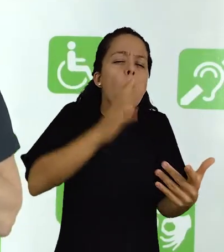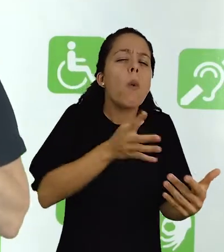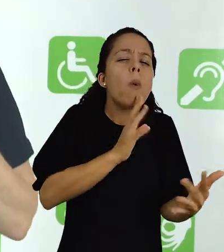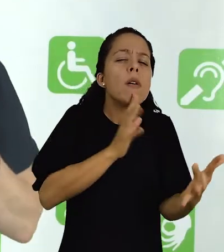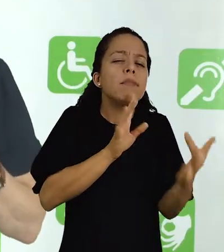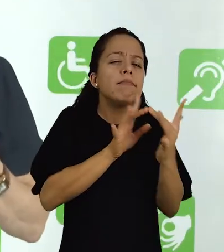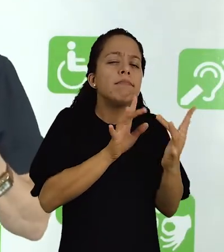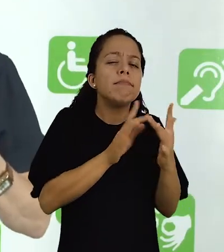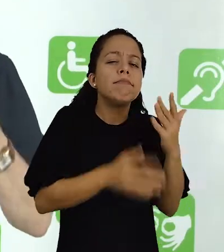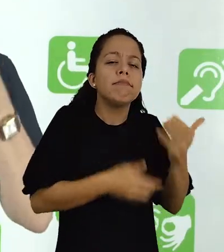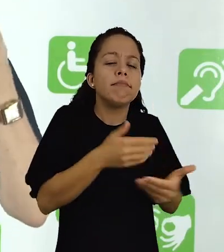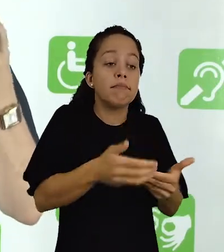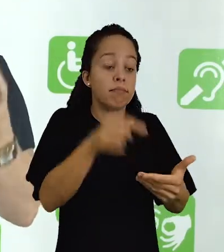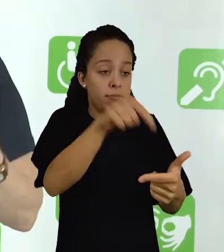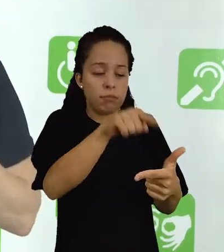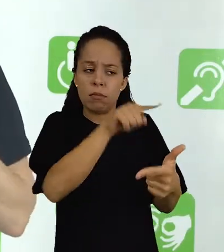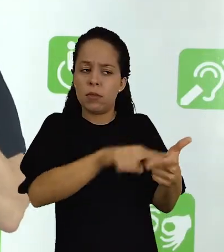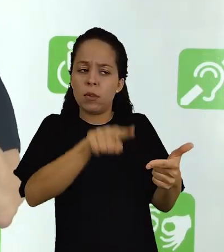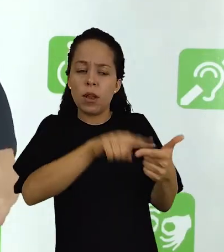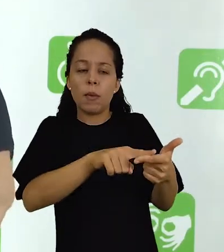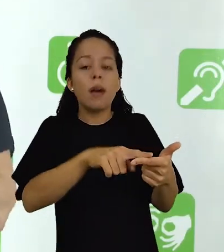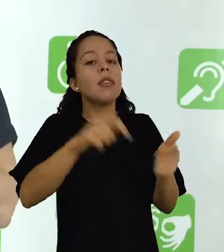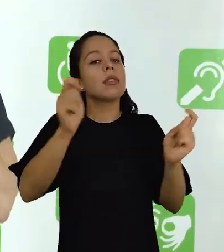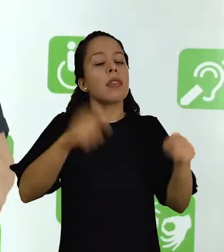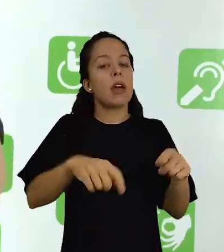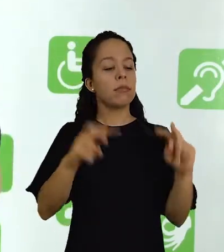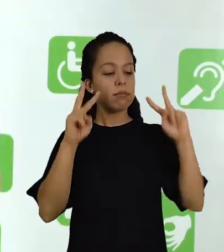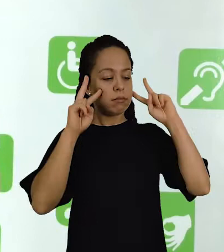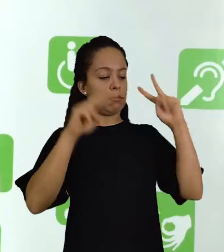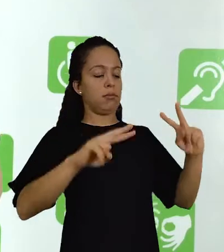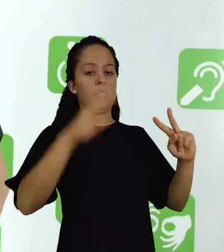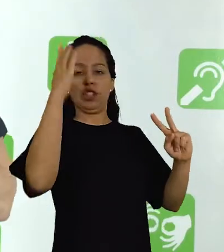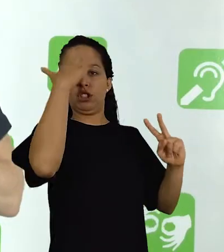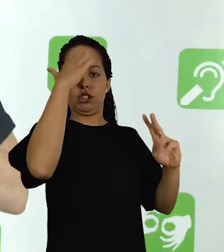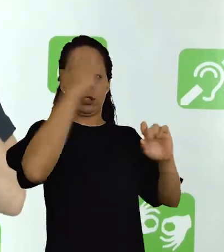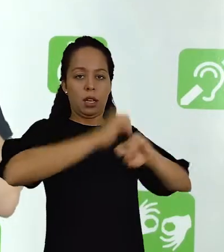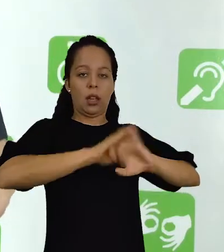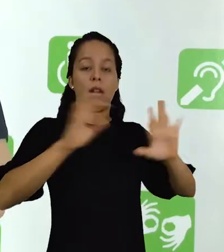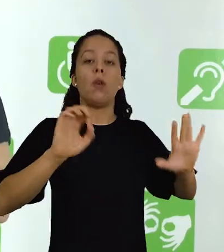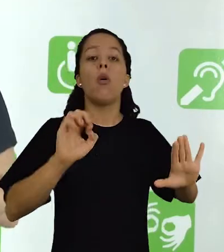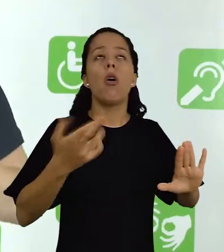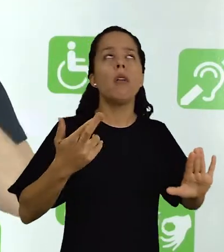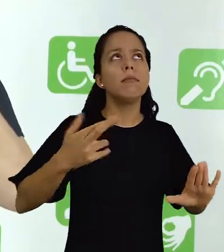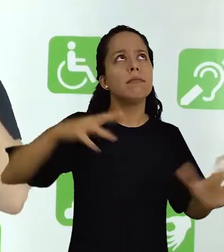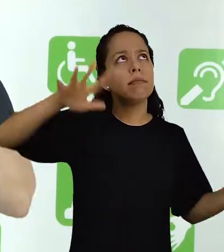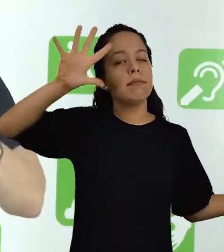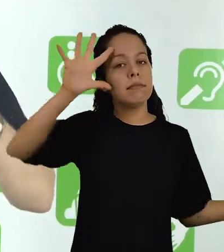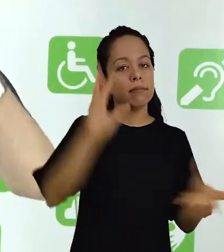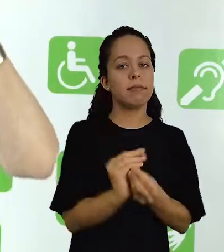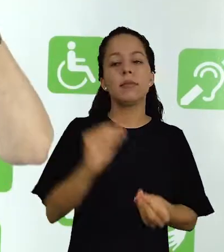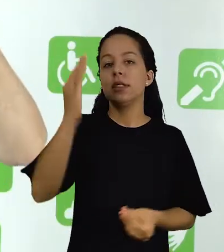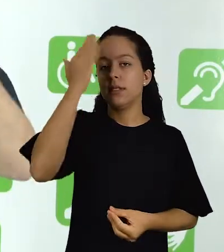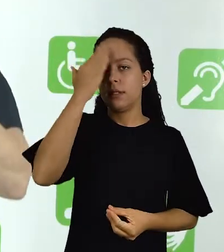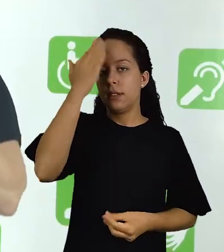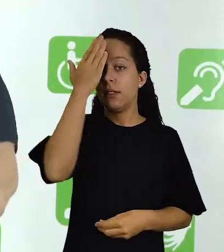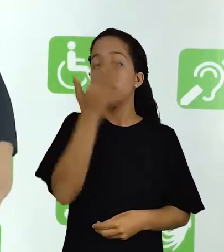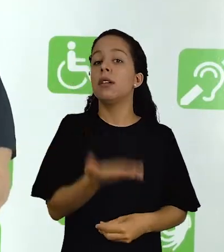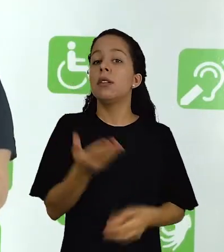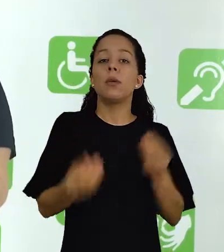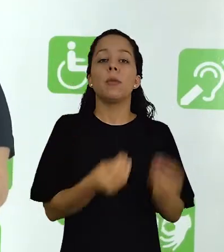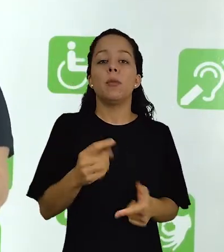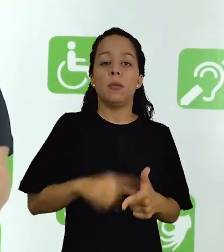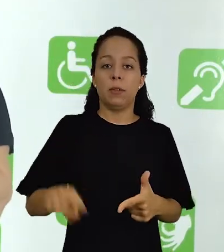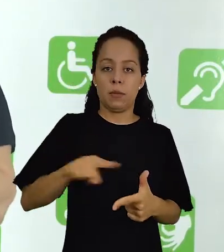tendo como objetivo tornar esse problema explícito ou levantar hipóteses sobre esse